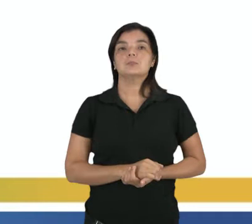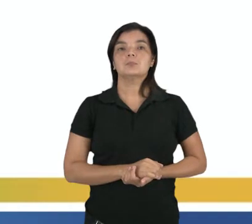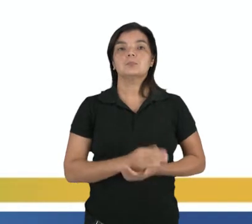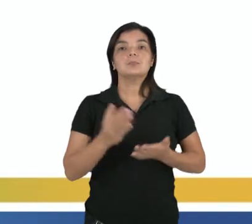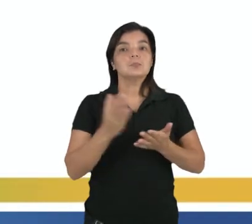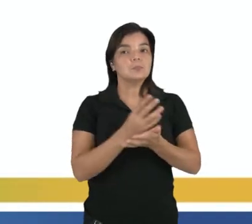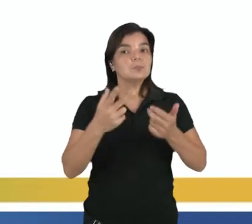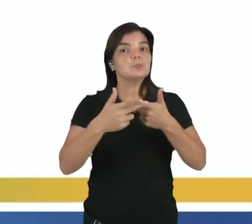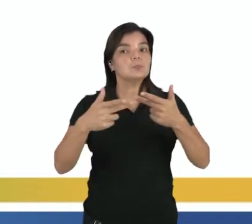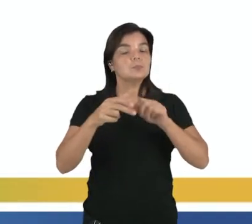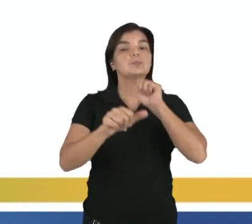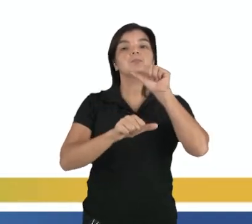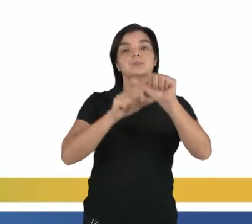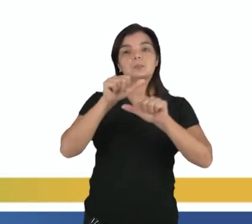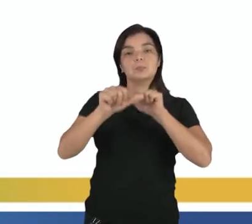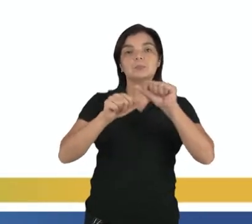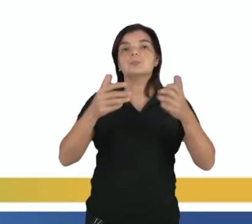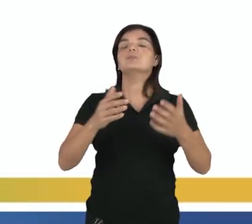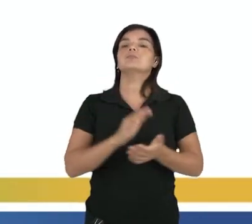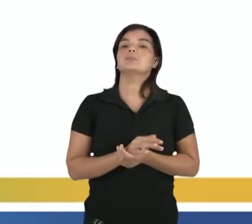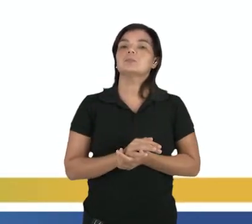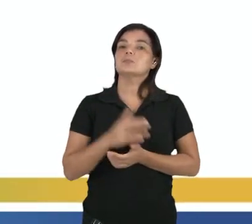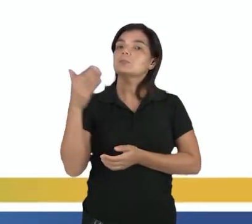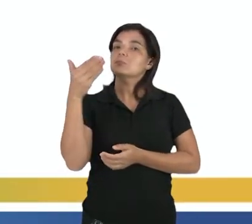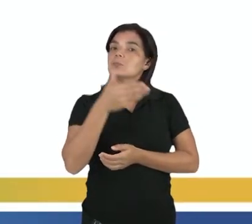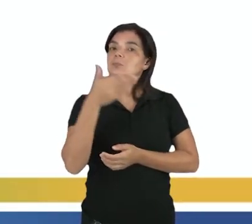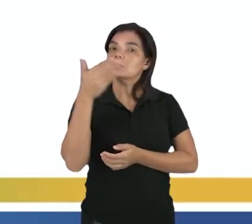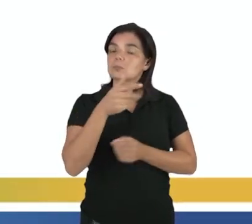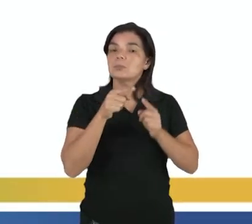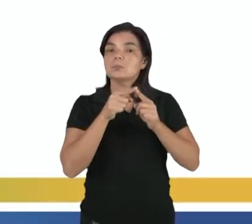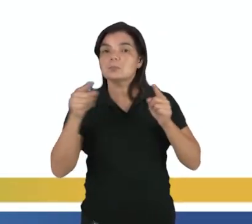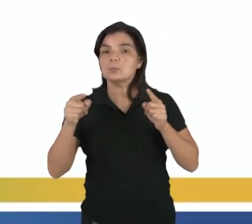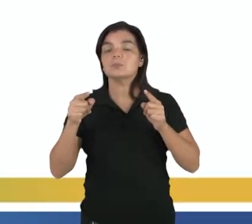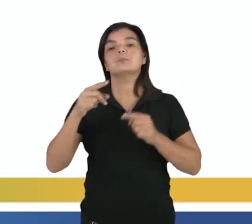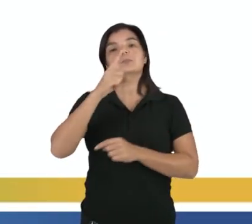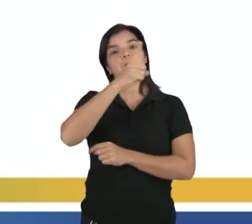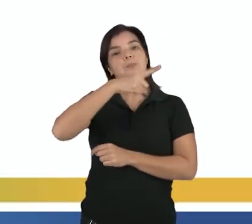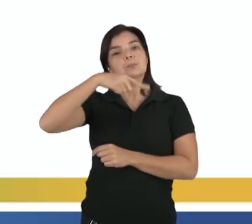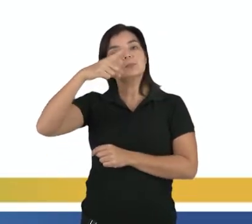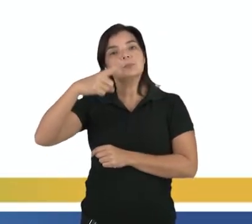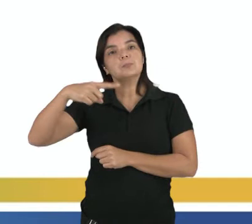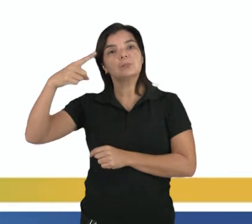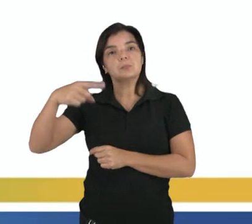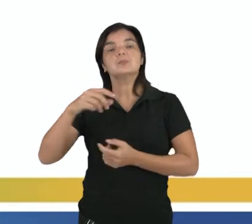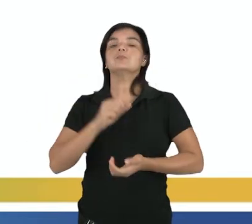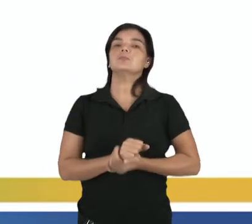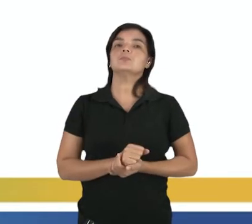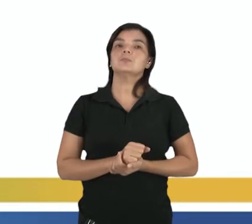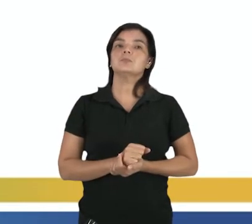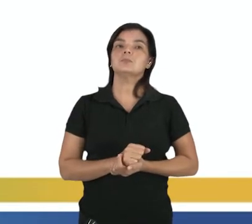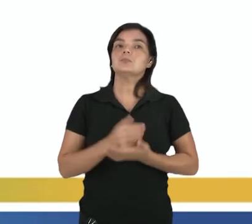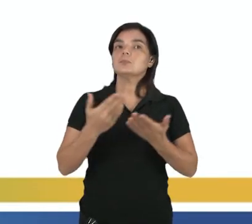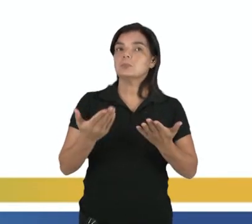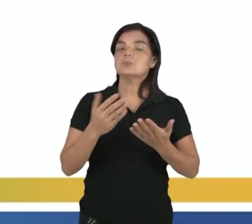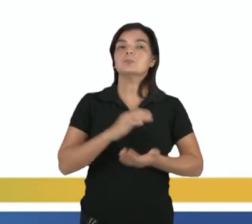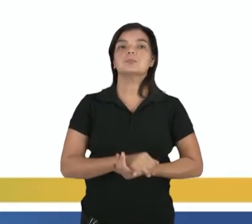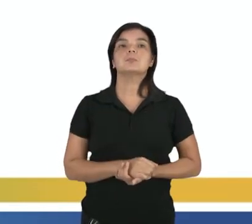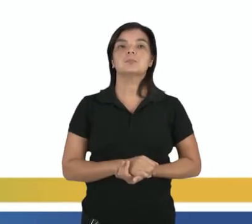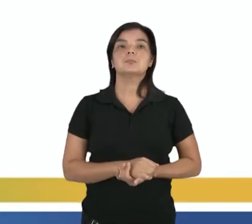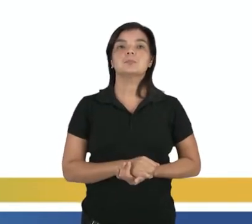alguma coisa tem que mudar, né? Nesse caso, muda a frequência e o comprimento de onda. Então, para resolver nossa questão em si, né,